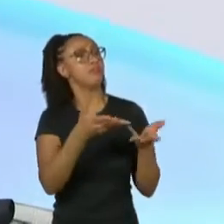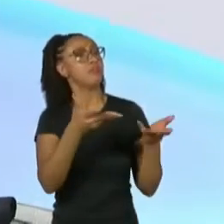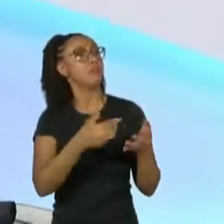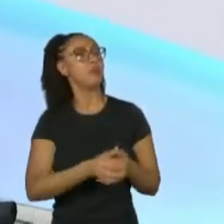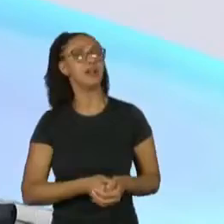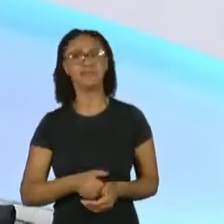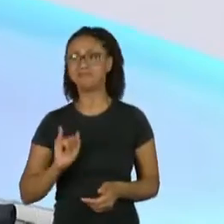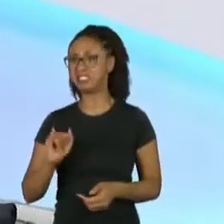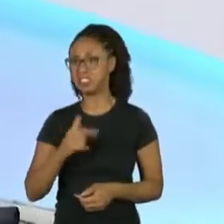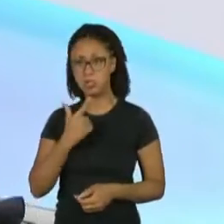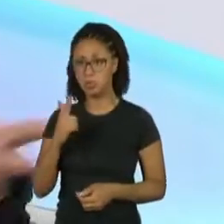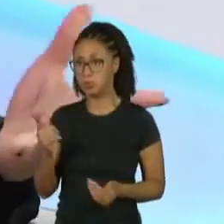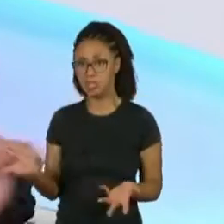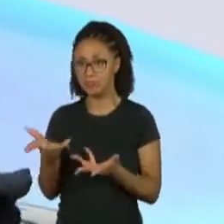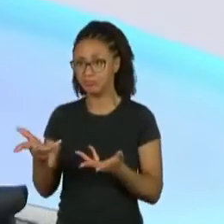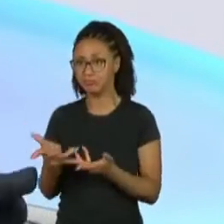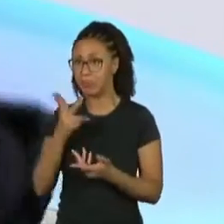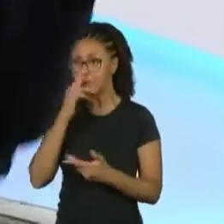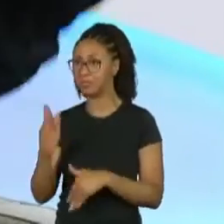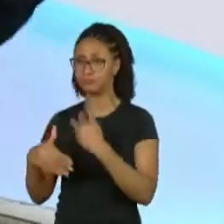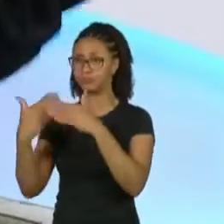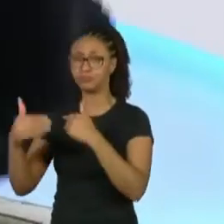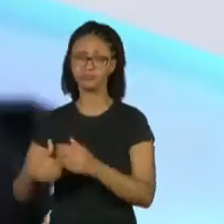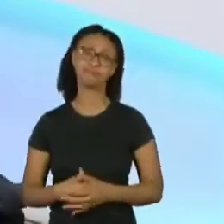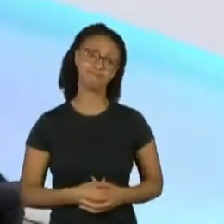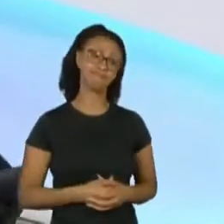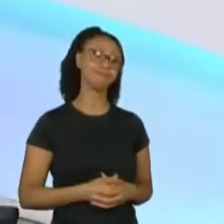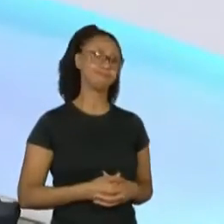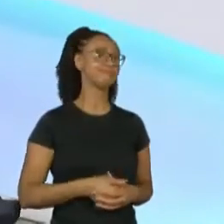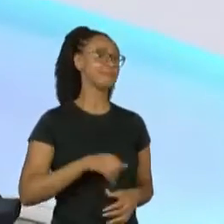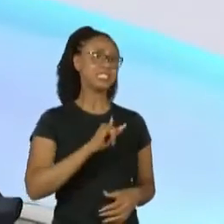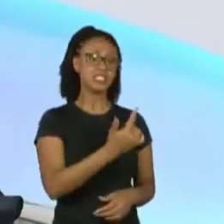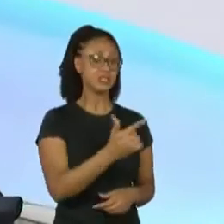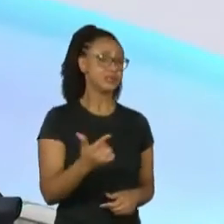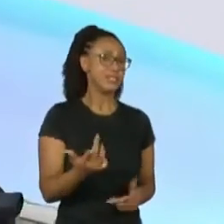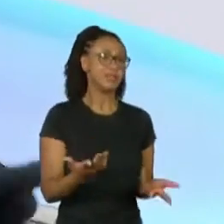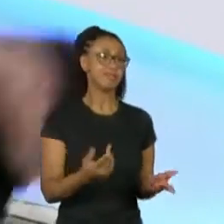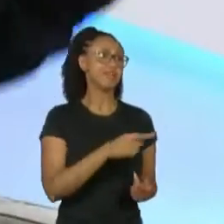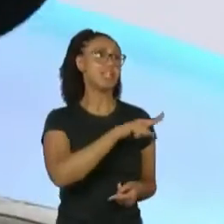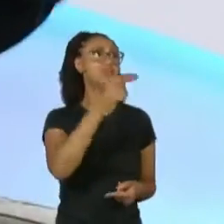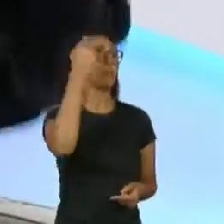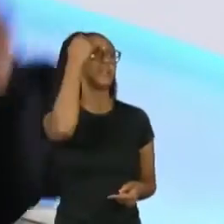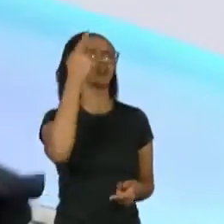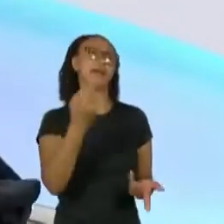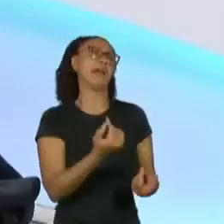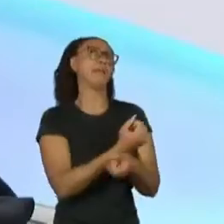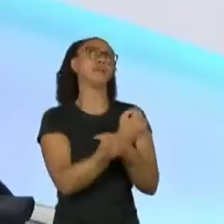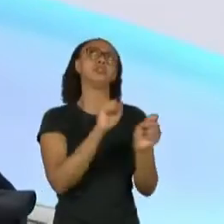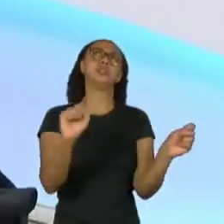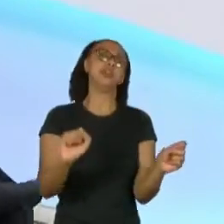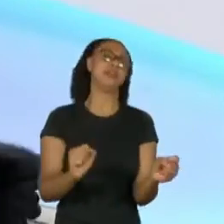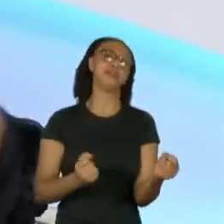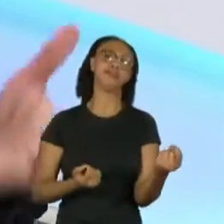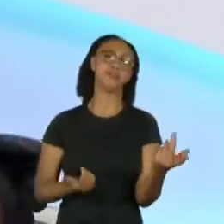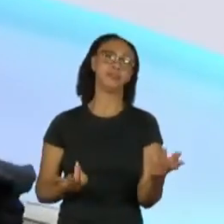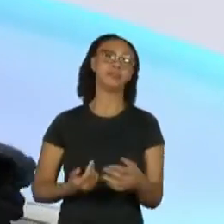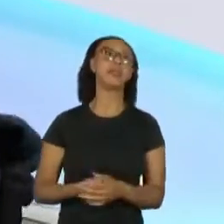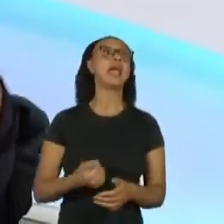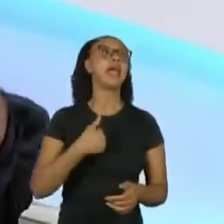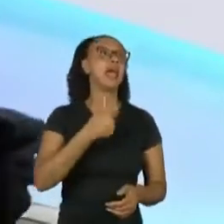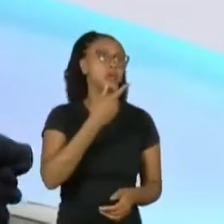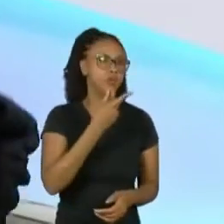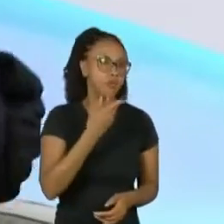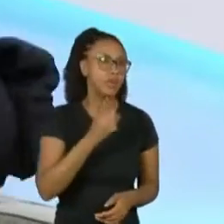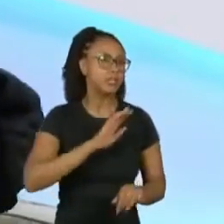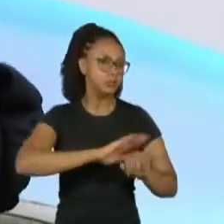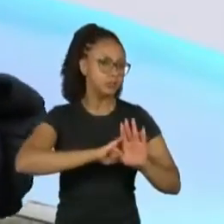a coisa não anda. É, senão eles vão achar que é impossível. Esse centro de Informação. Quando eu falo